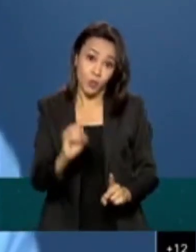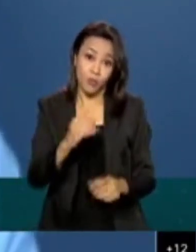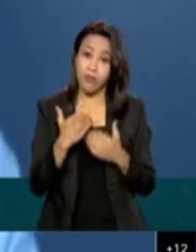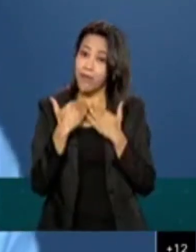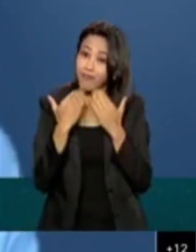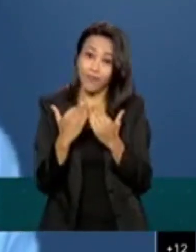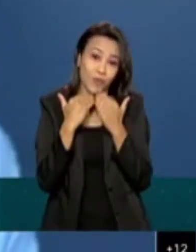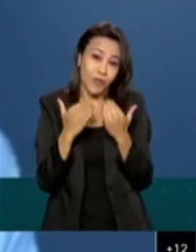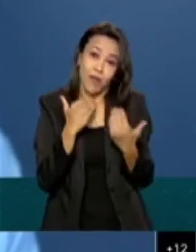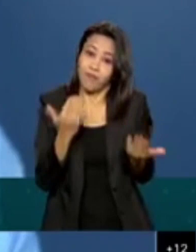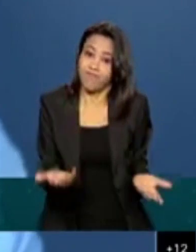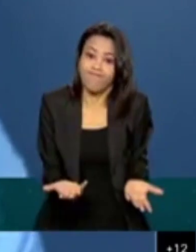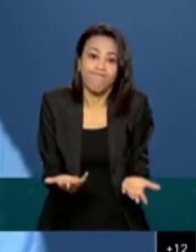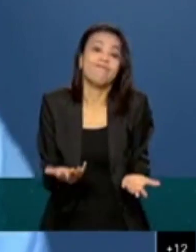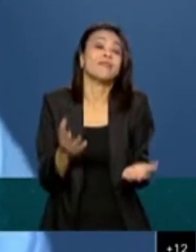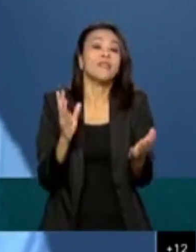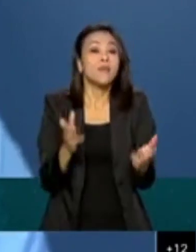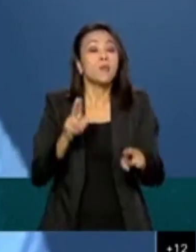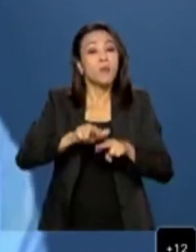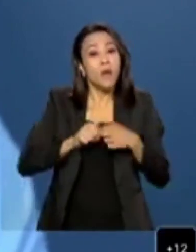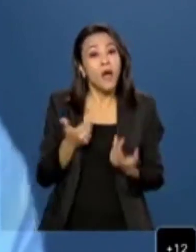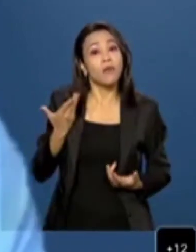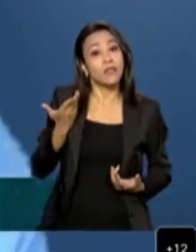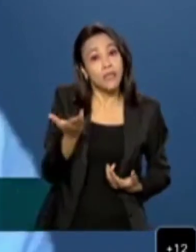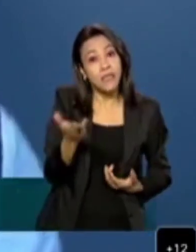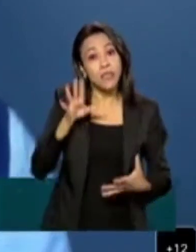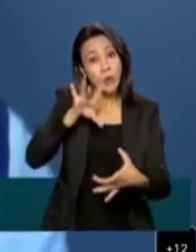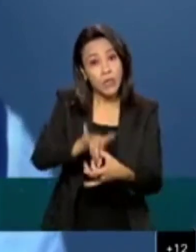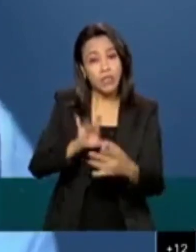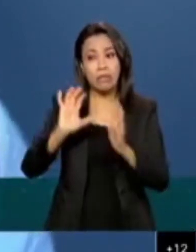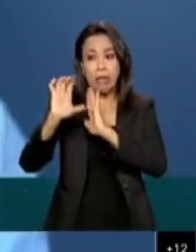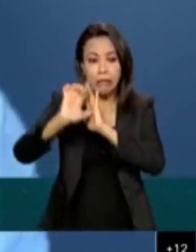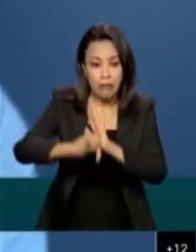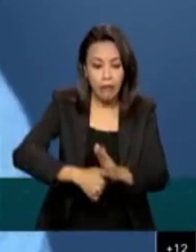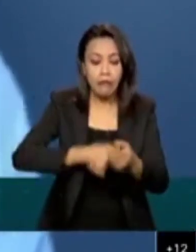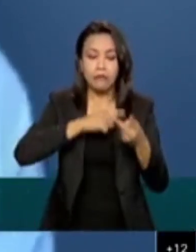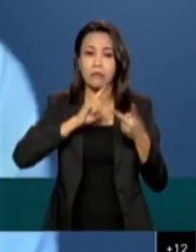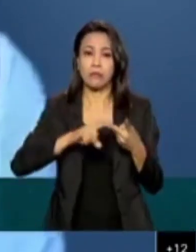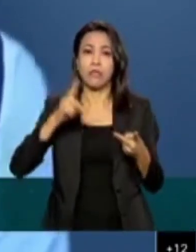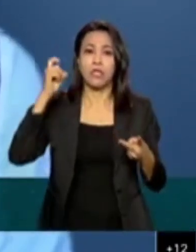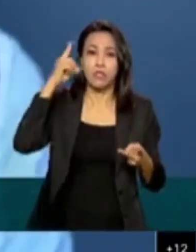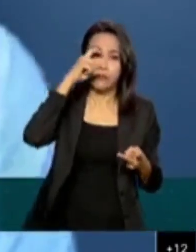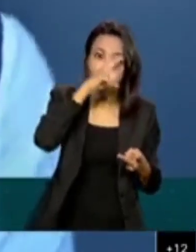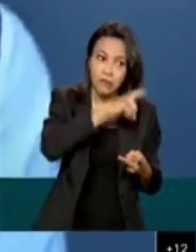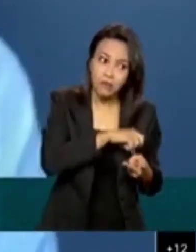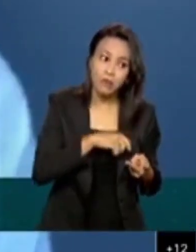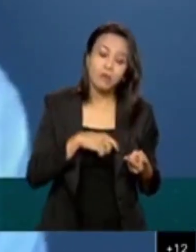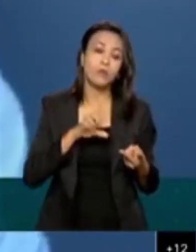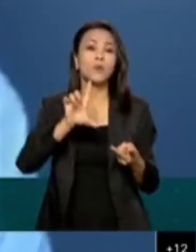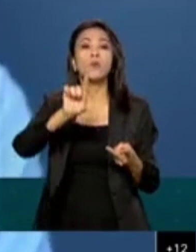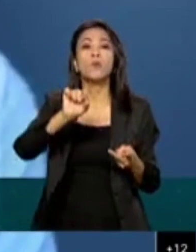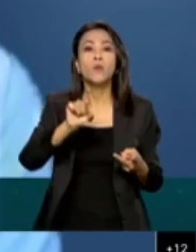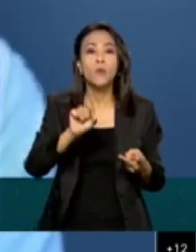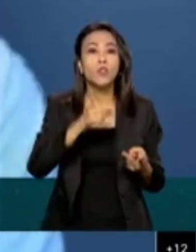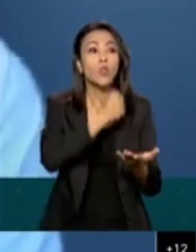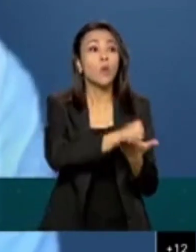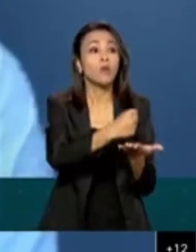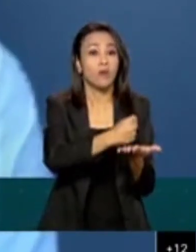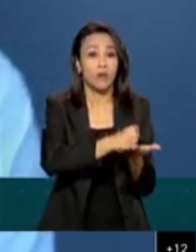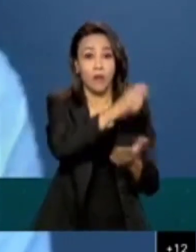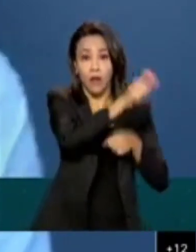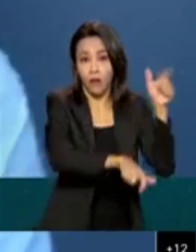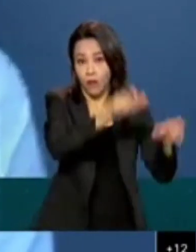não aconteceu. Então, diante do cenário de atraso e dessa dificuldade, principalmente de contratar